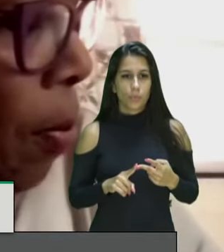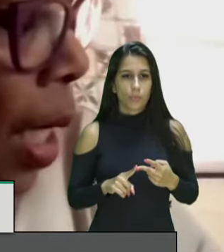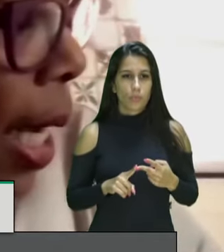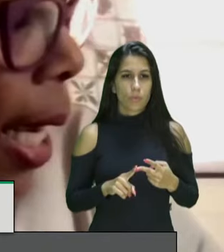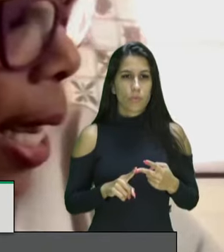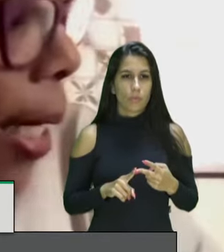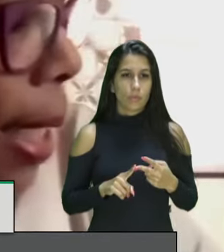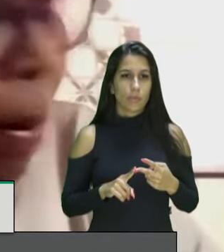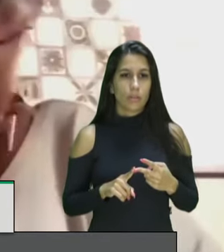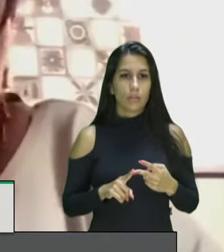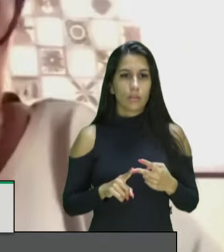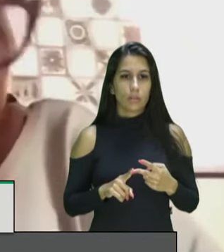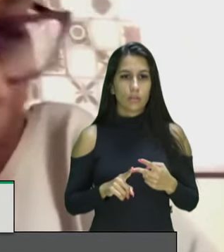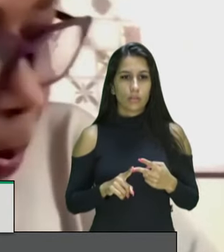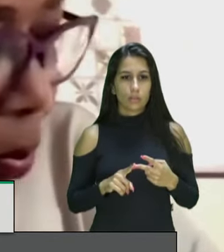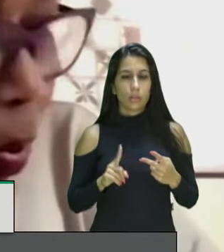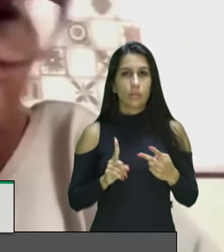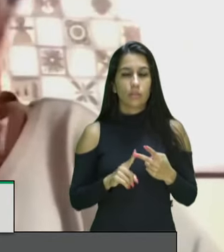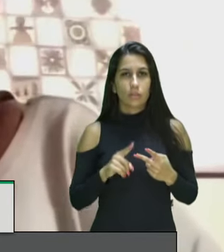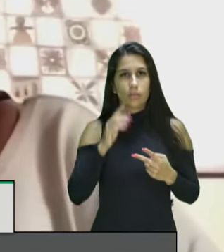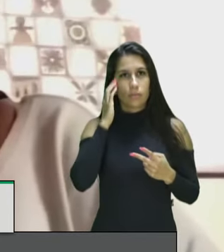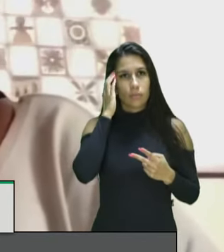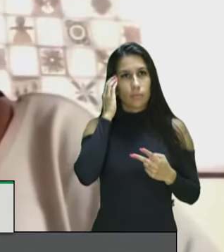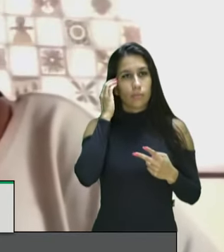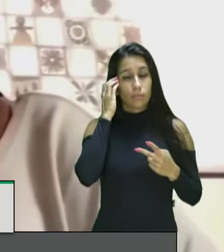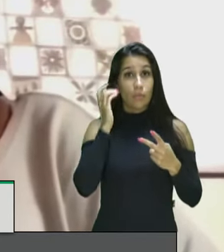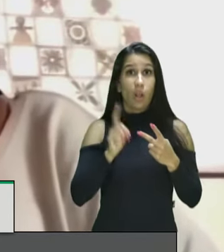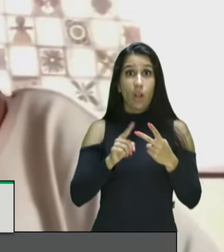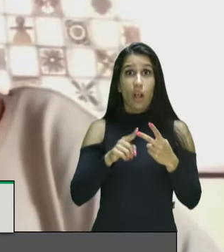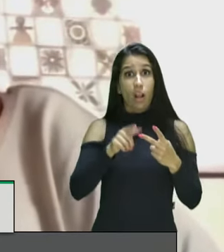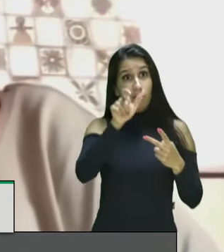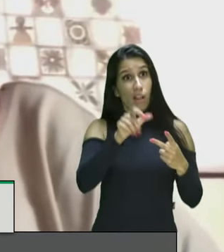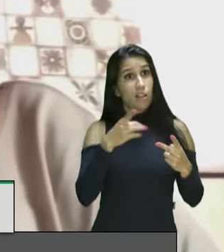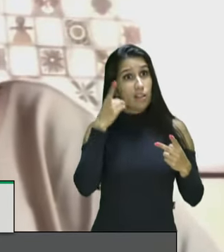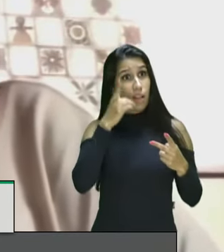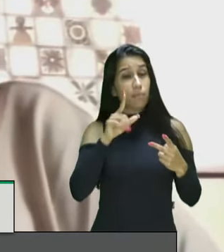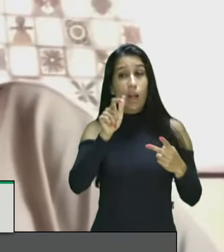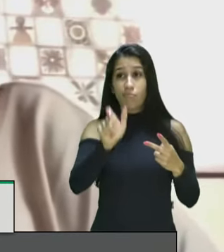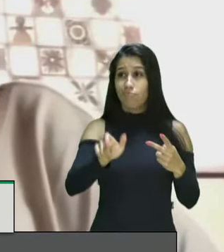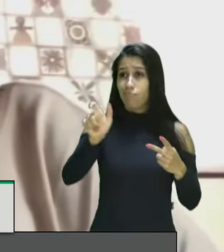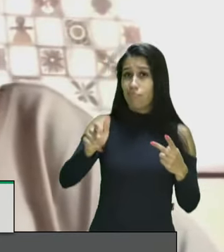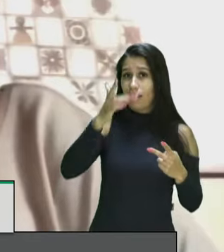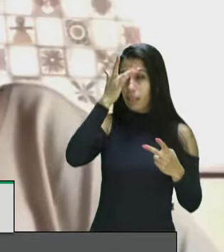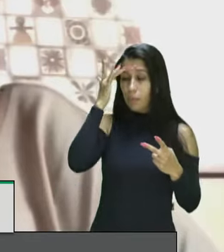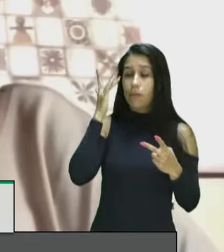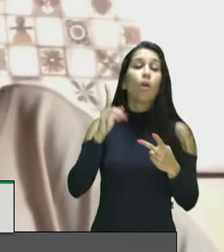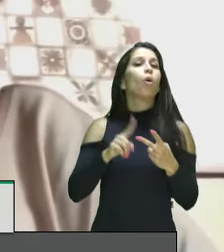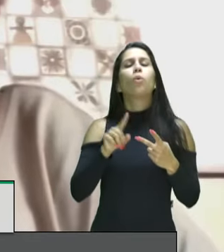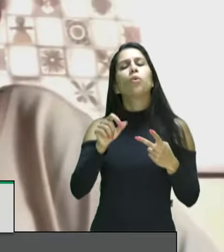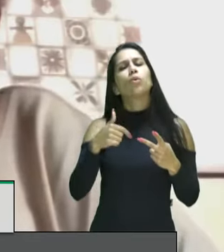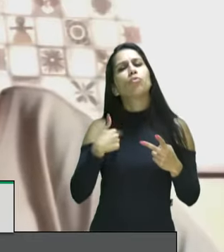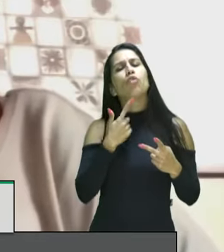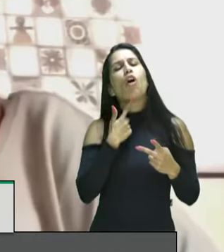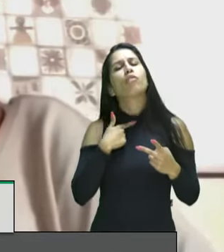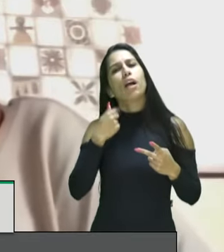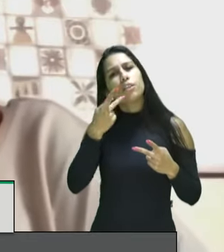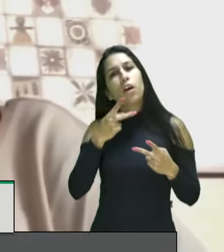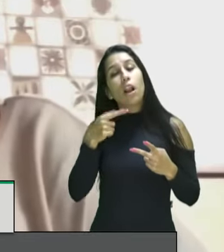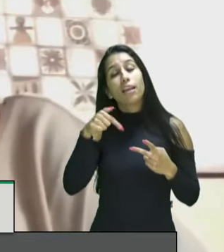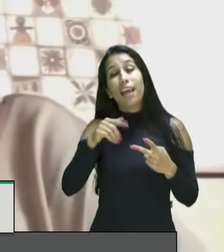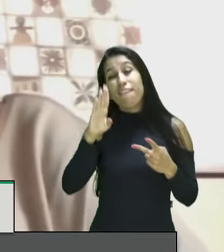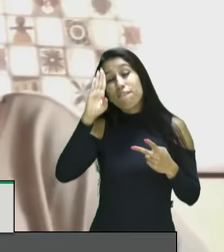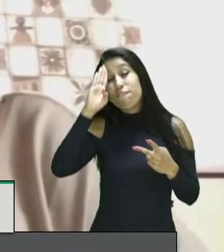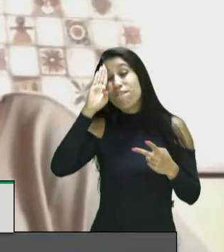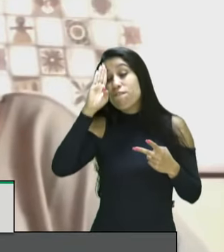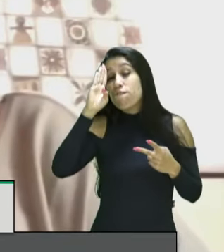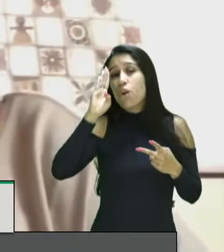demais participantes eu gostaria de destacar uma questão que eu acho que é fundamental no nosso processo